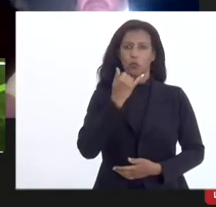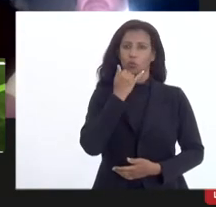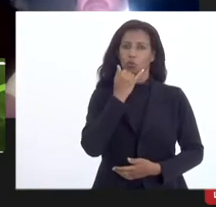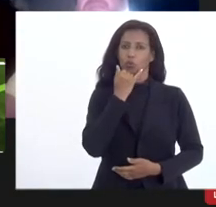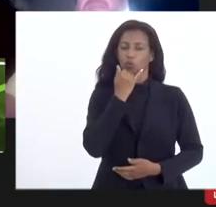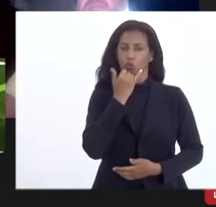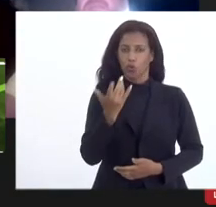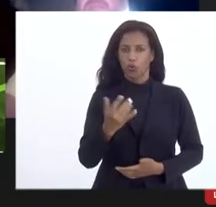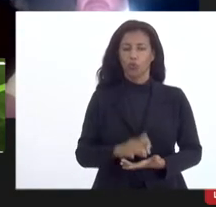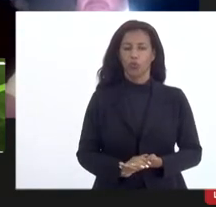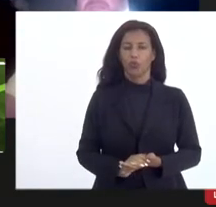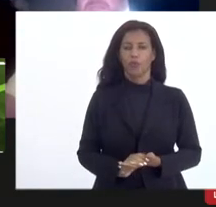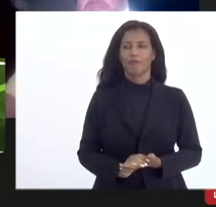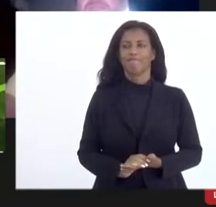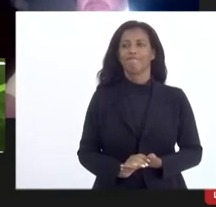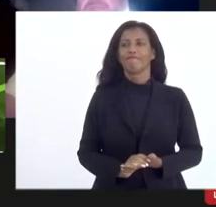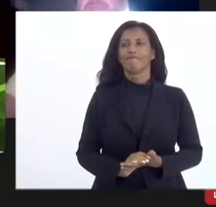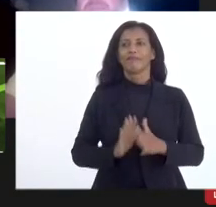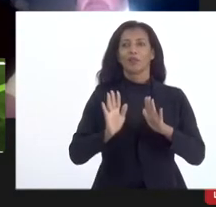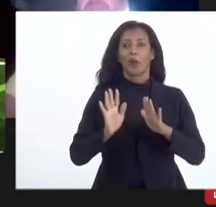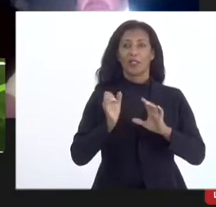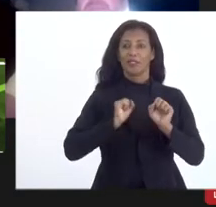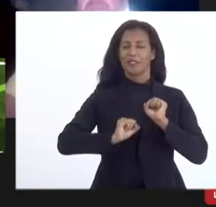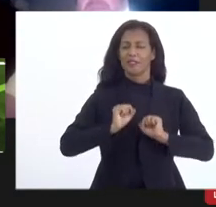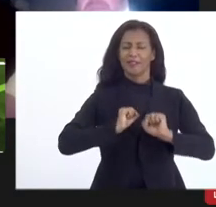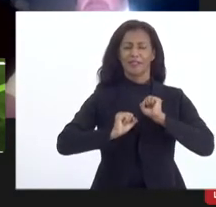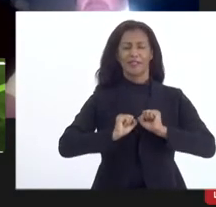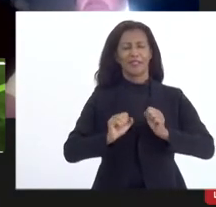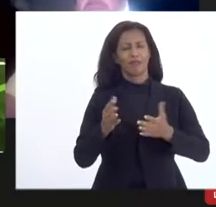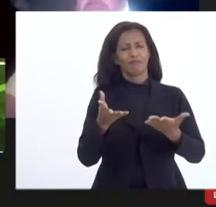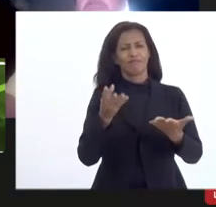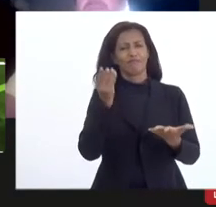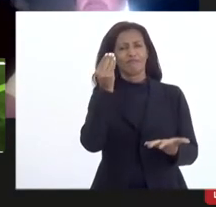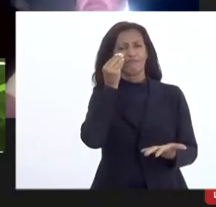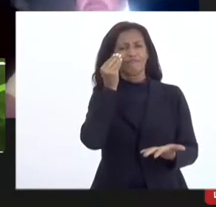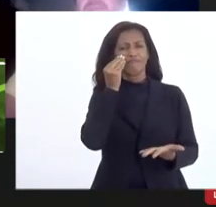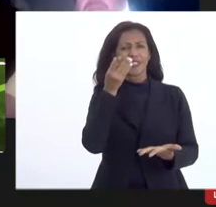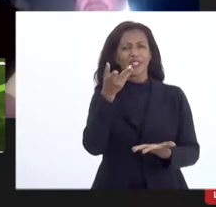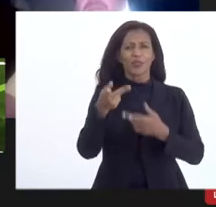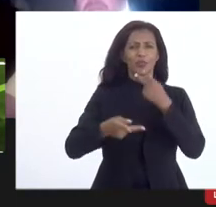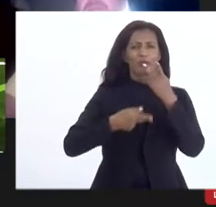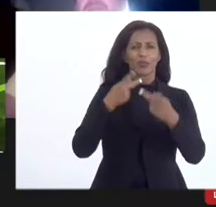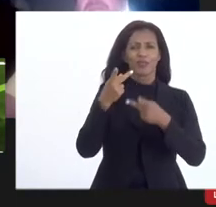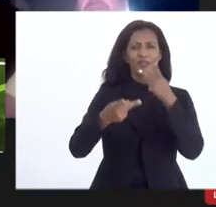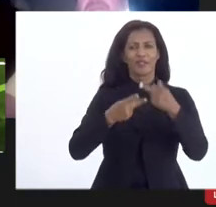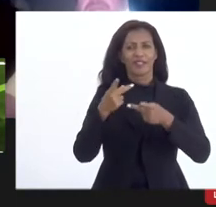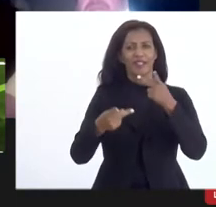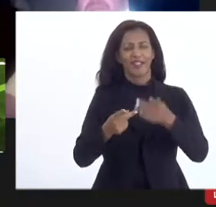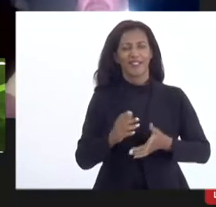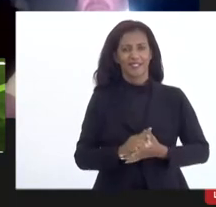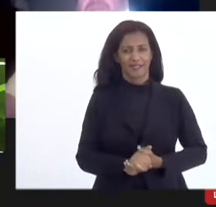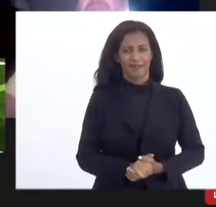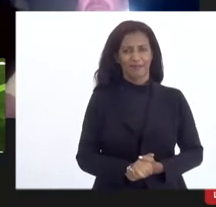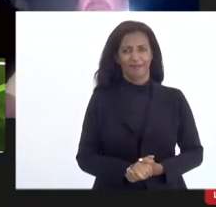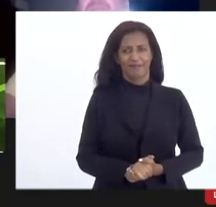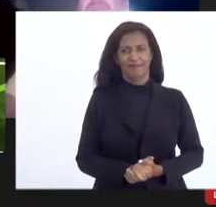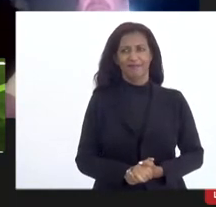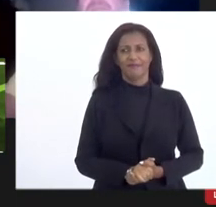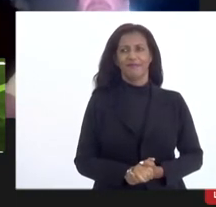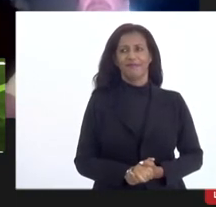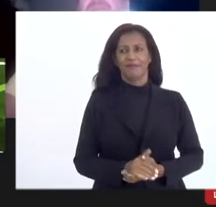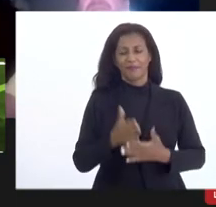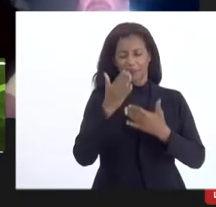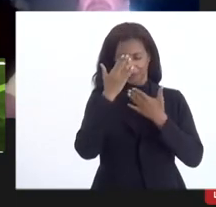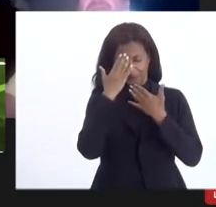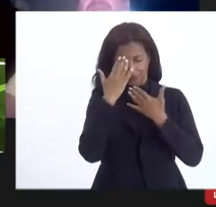a palavra é sua e nós ansiamos por ouvir os seus comentários e as suas sugestões muito